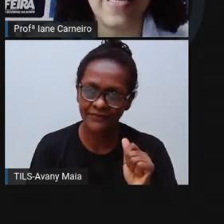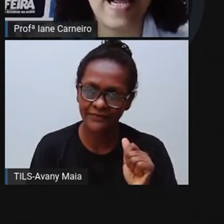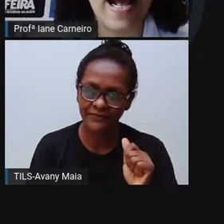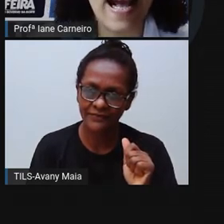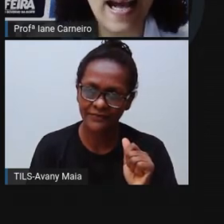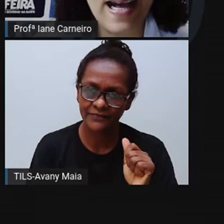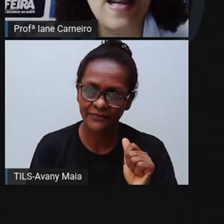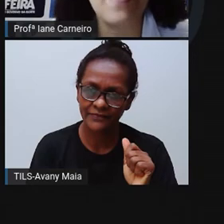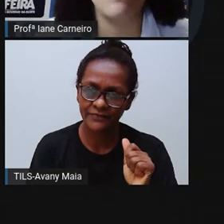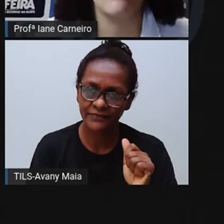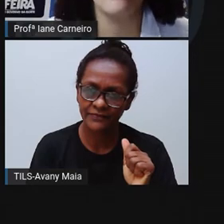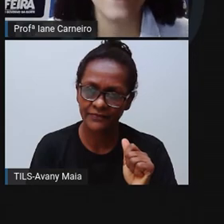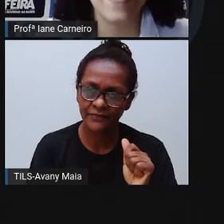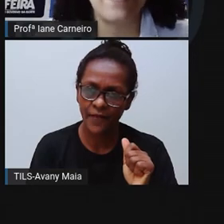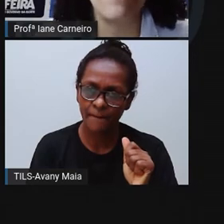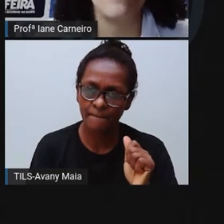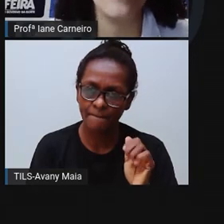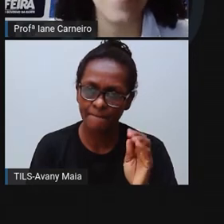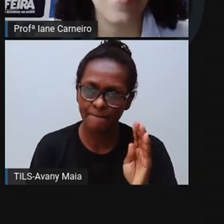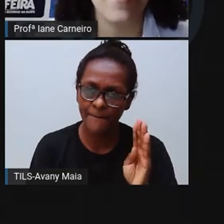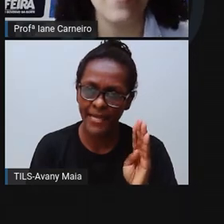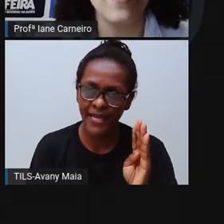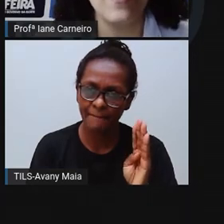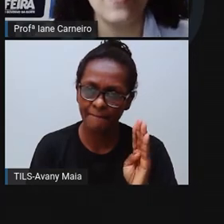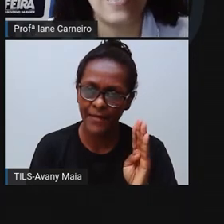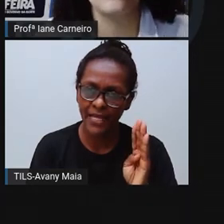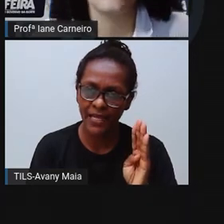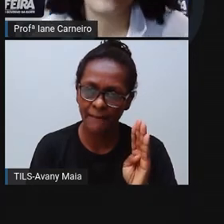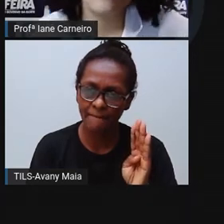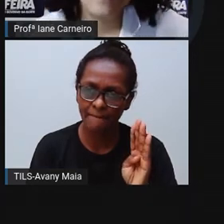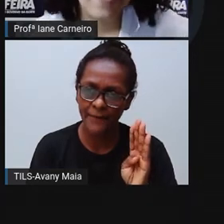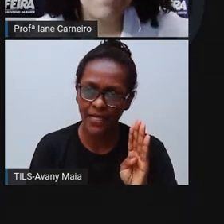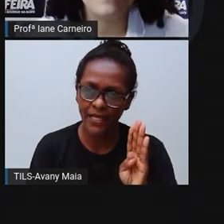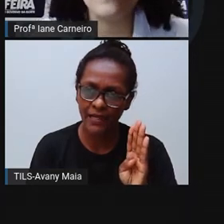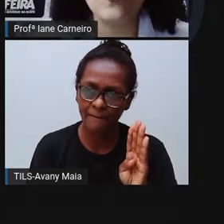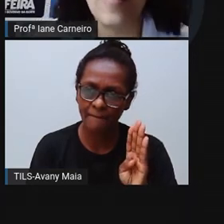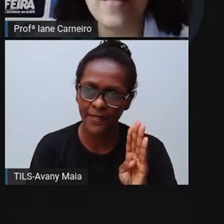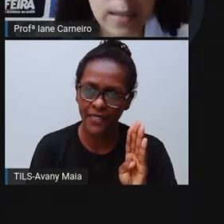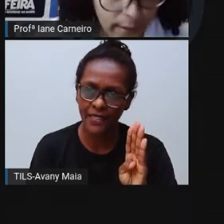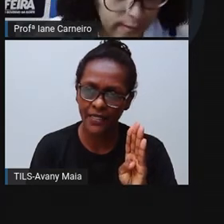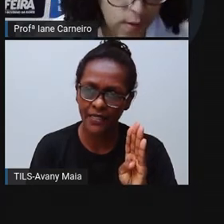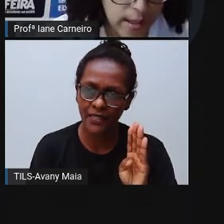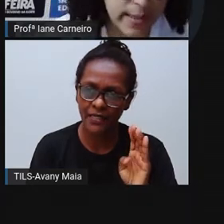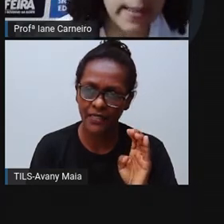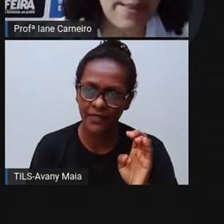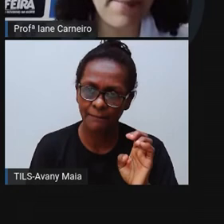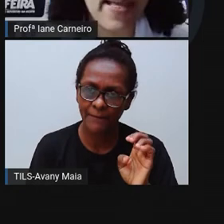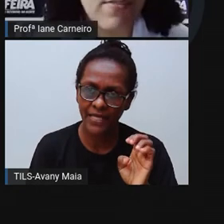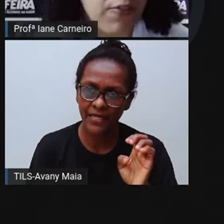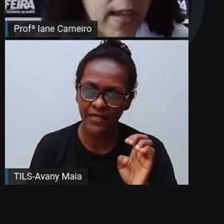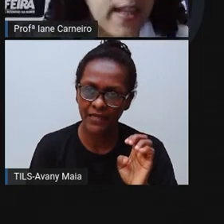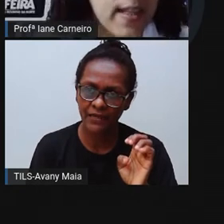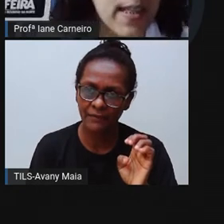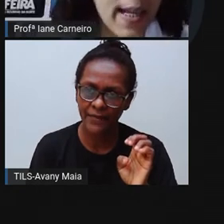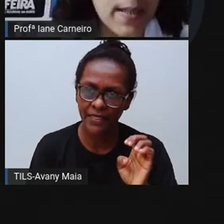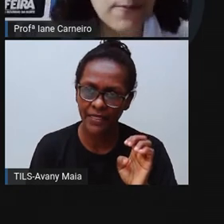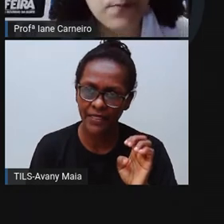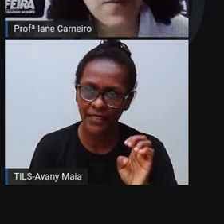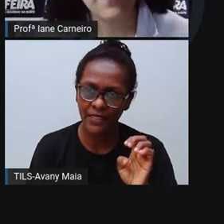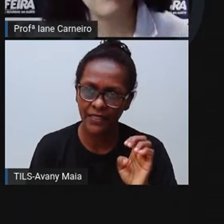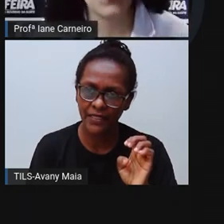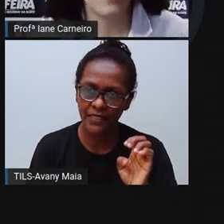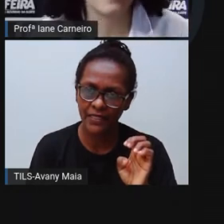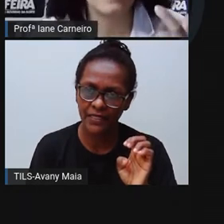o A. Cá. Bê. Bê. A gente fala Bê, mas a gente sabe que não é só a letrinha B que vai ficar aqui, né?